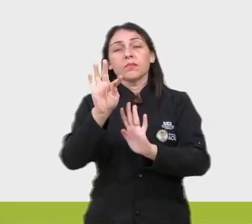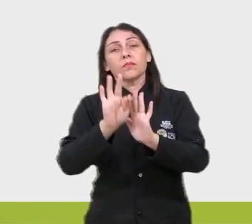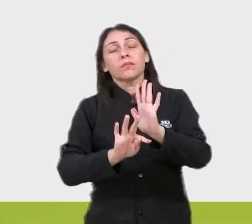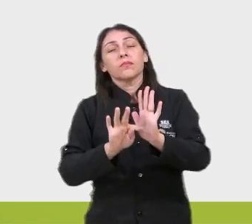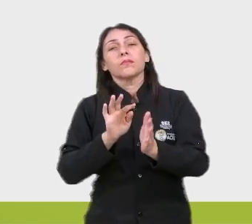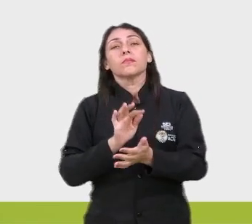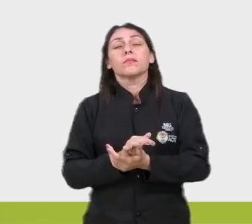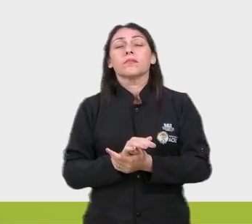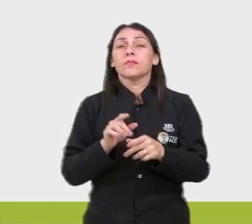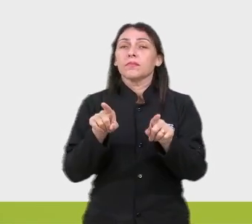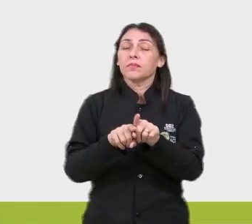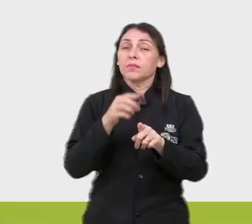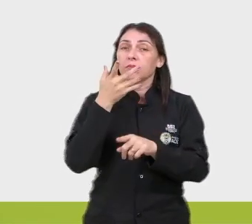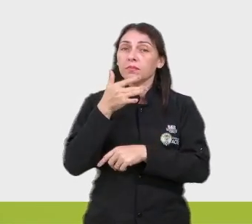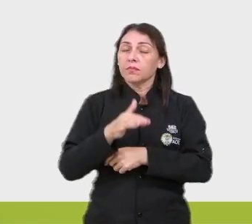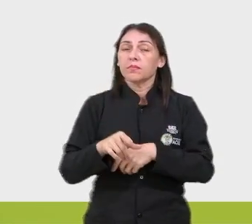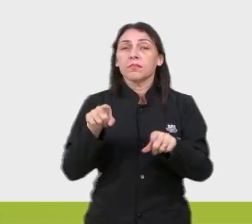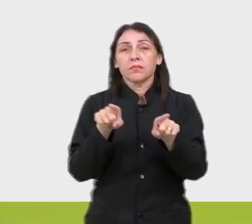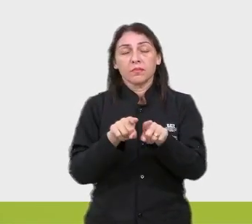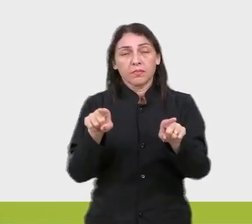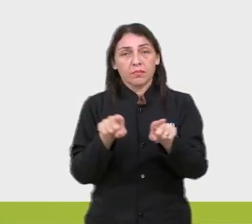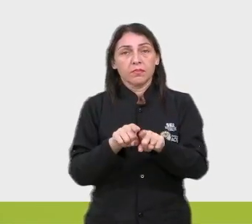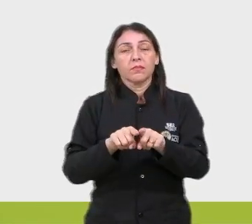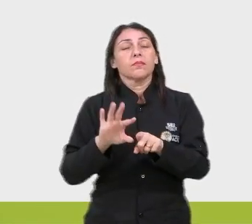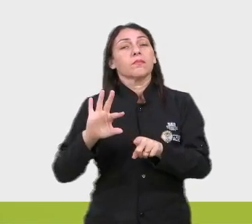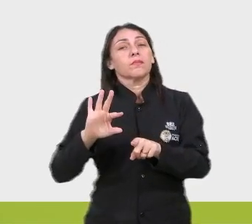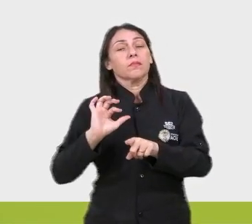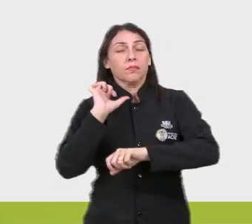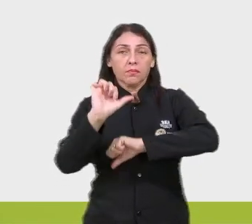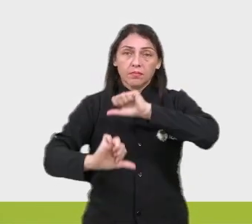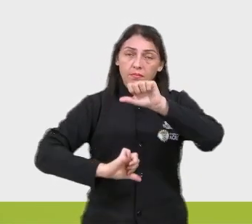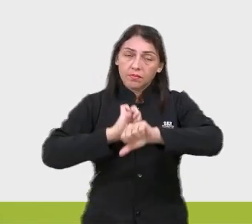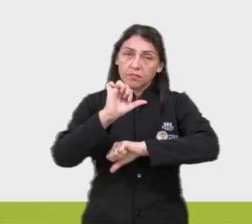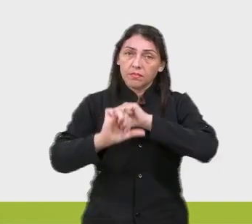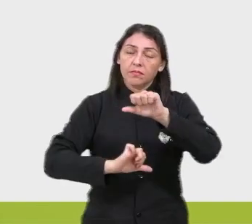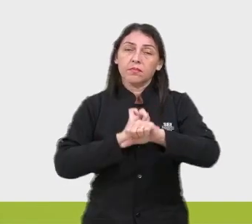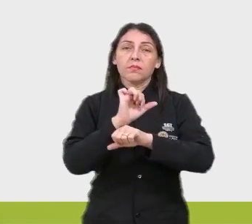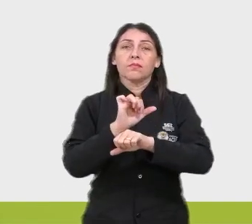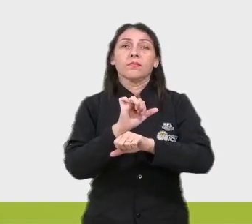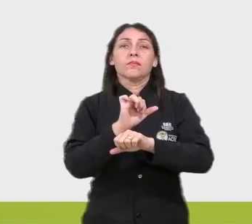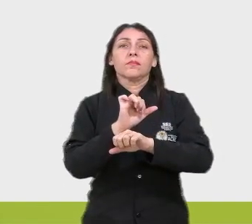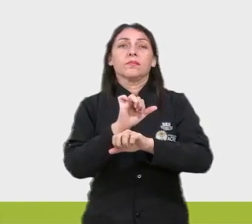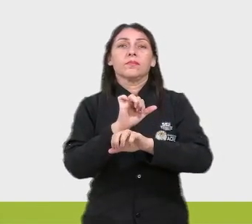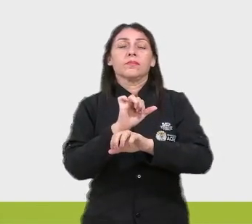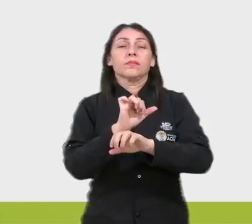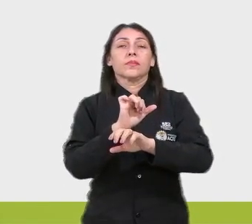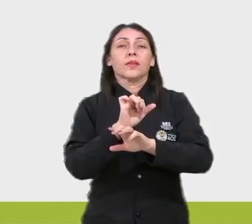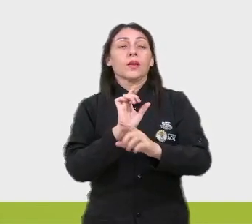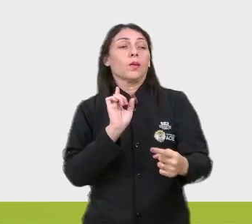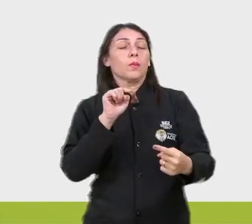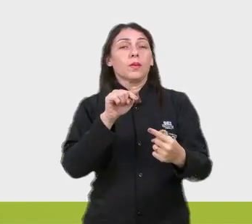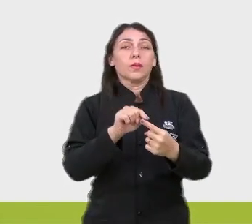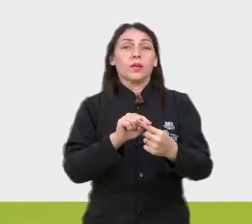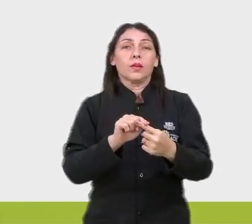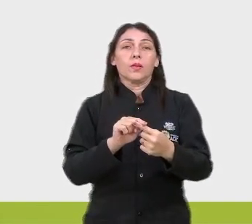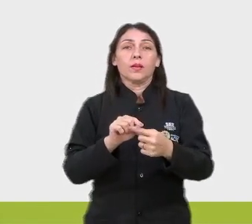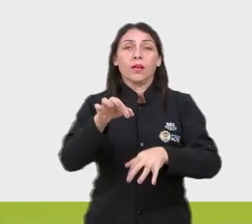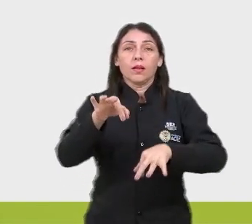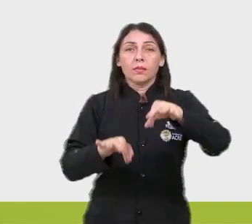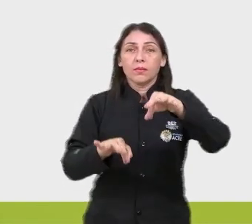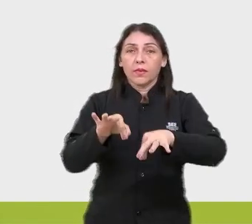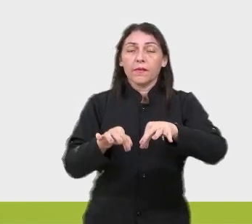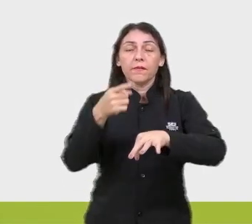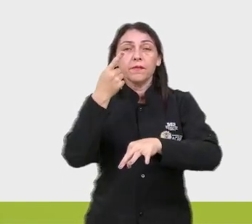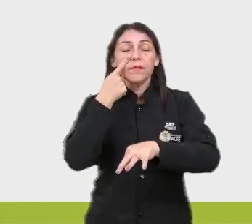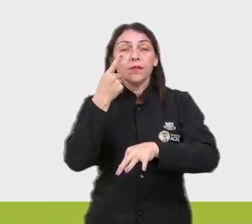Ele colocou assim, além disso, as crianças também se tornam alvos dessa manipulação. Então, vejam que